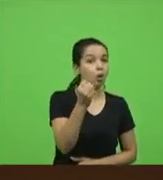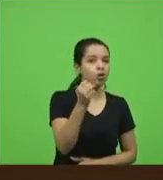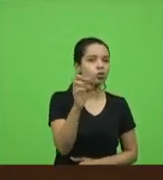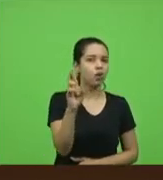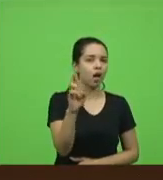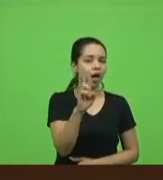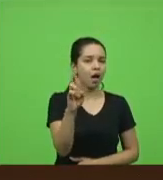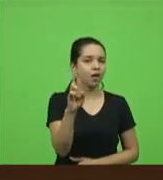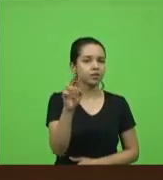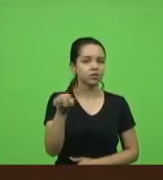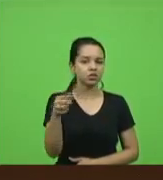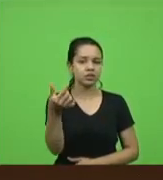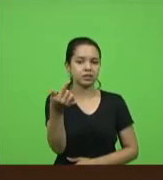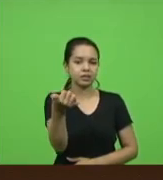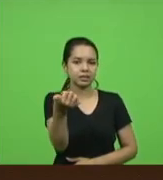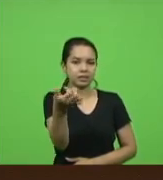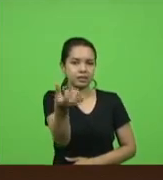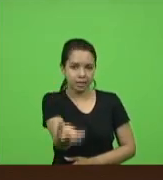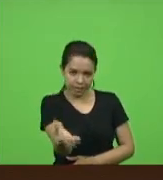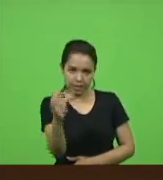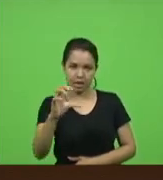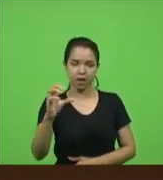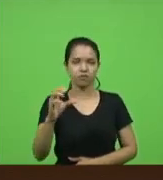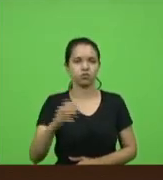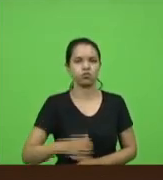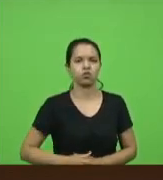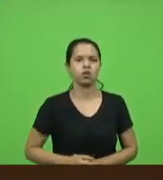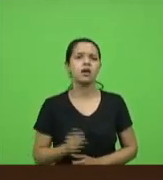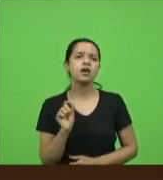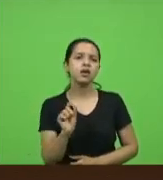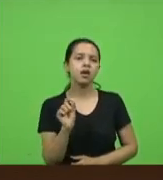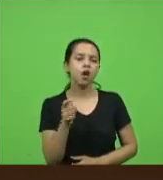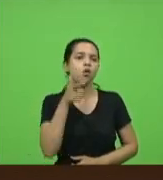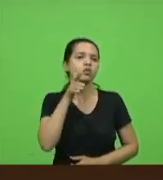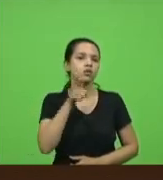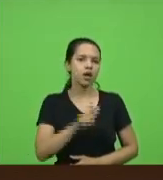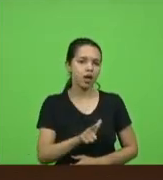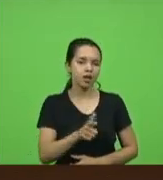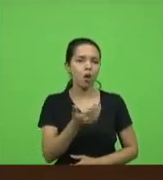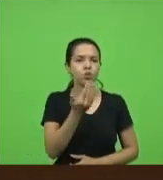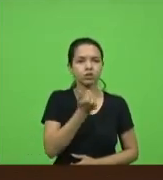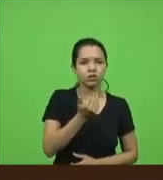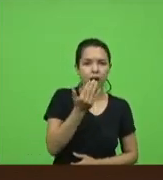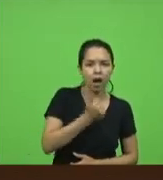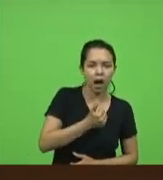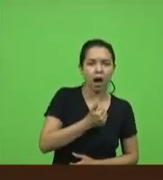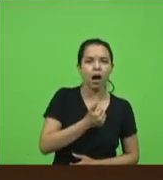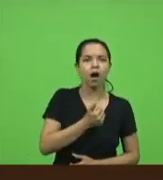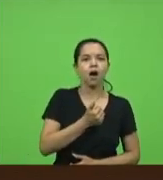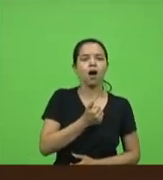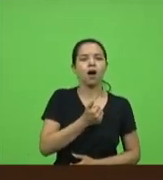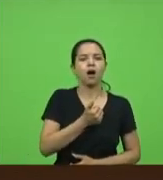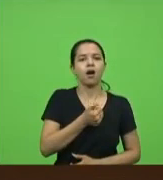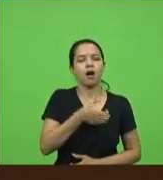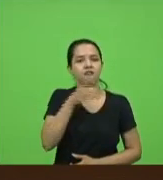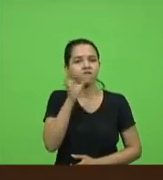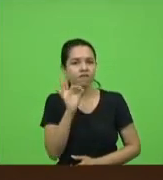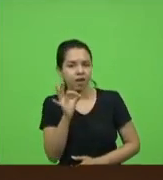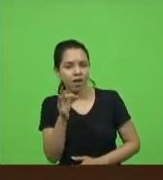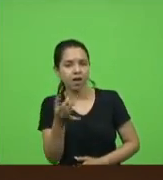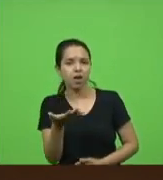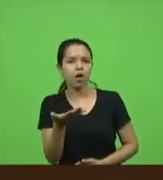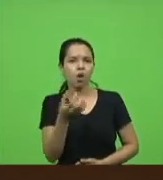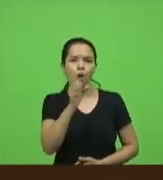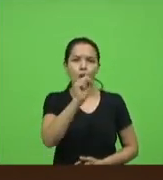centavos quem consegue almoçar tomar café ou passar um dia com oito reais e